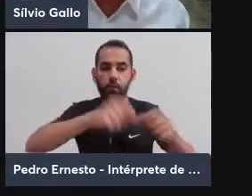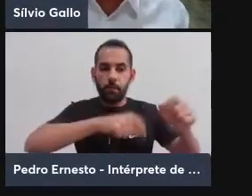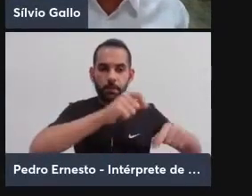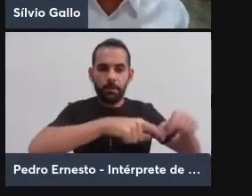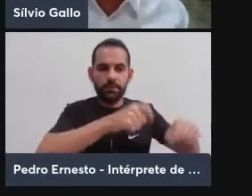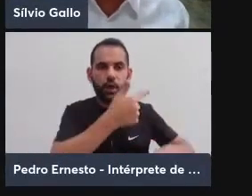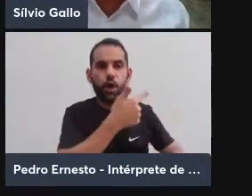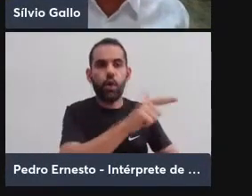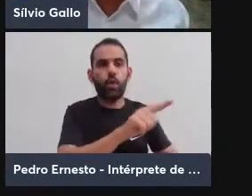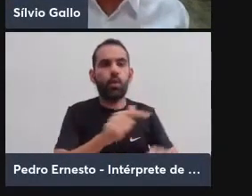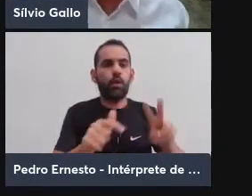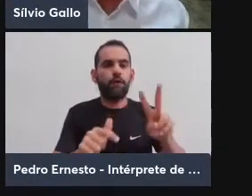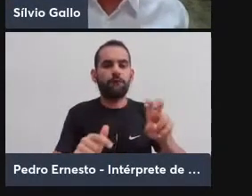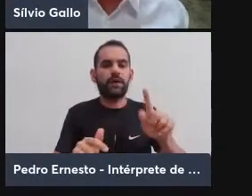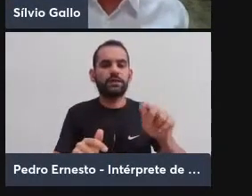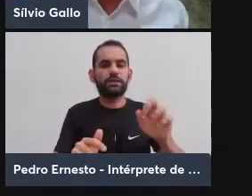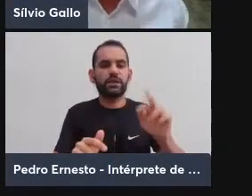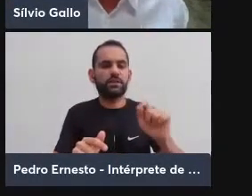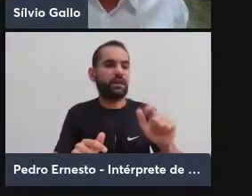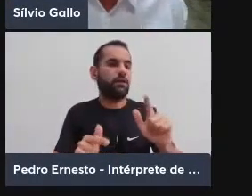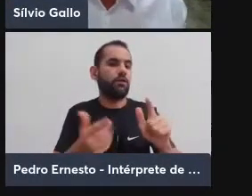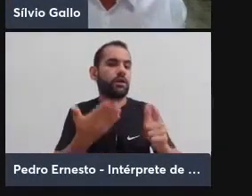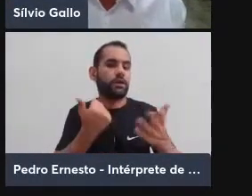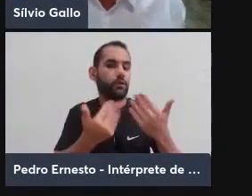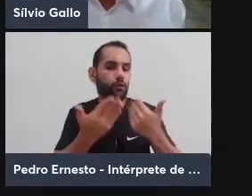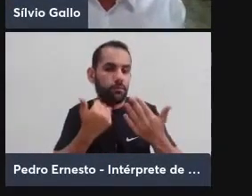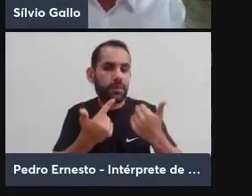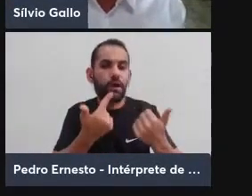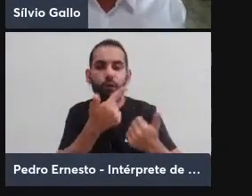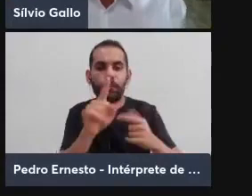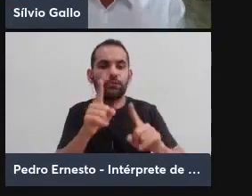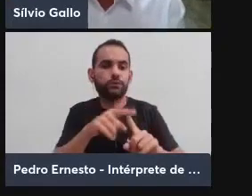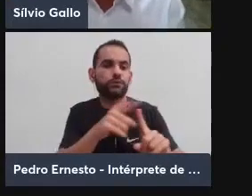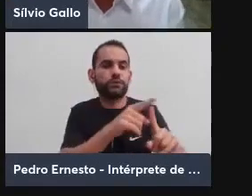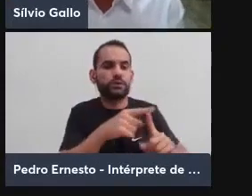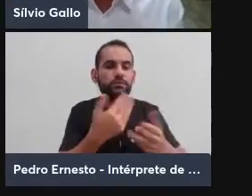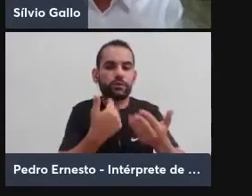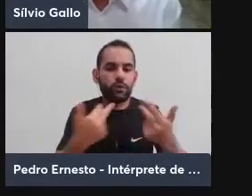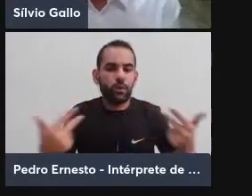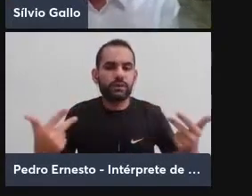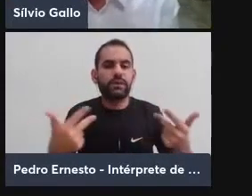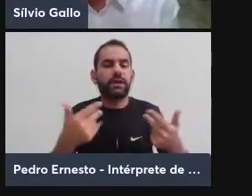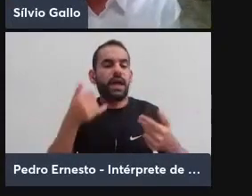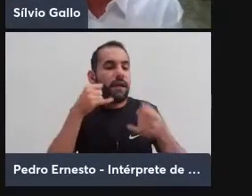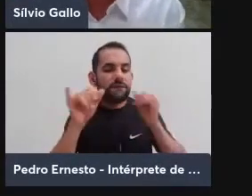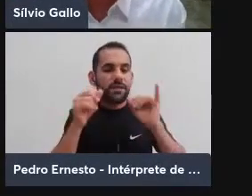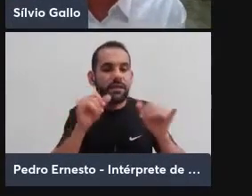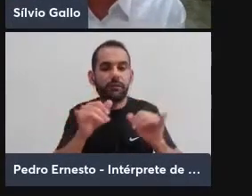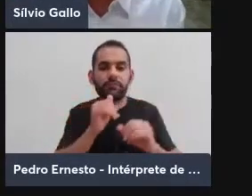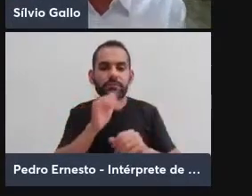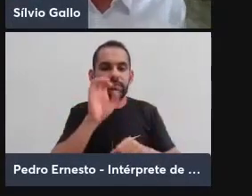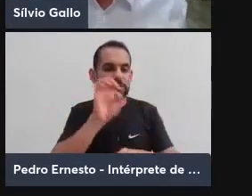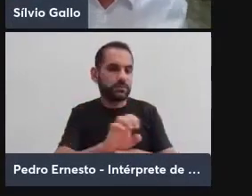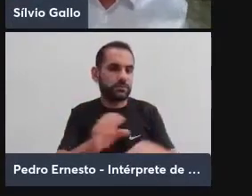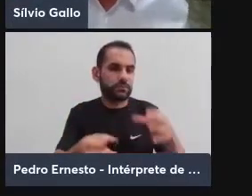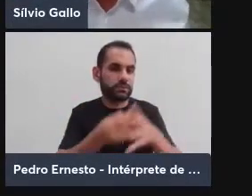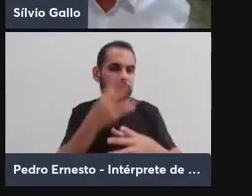e se alimentavam de outros vegetais justamente como forma de evitar a constituição do Estado.